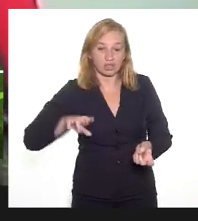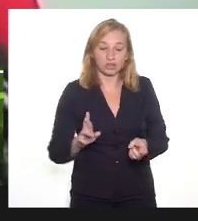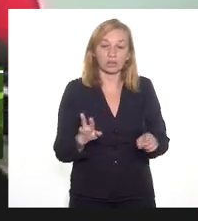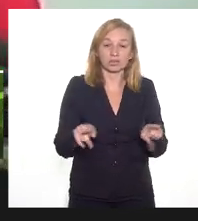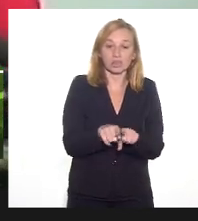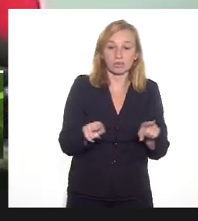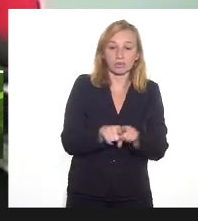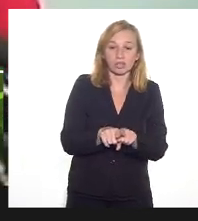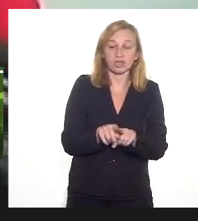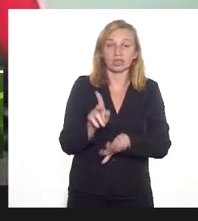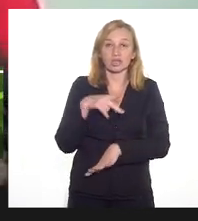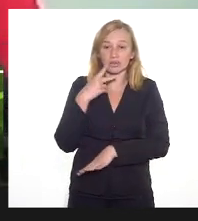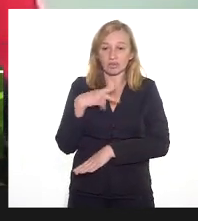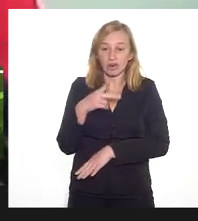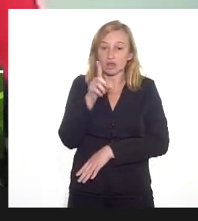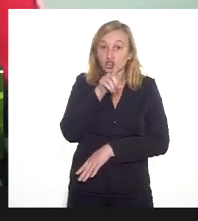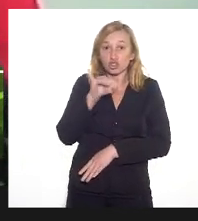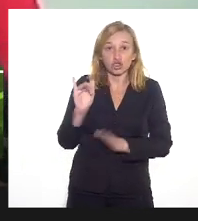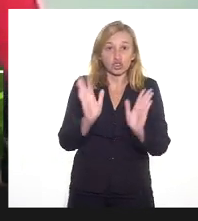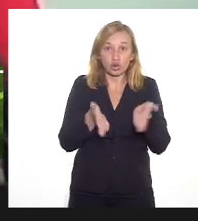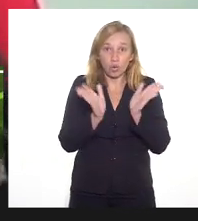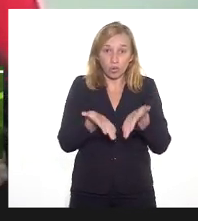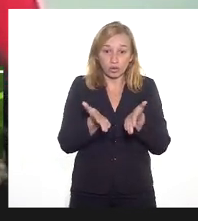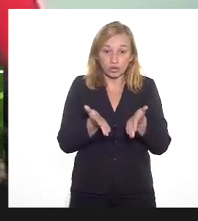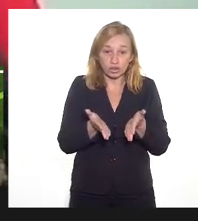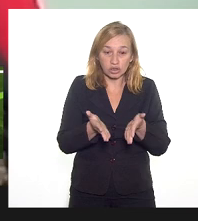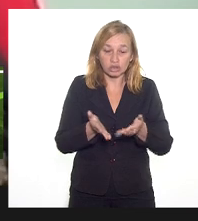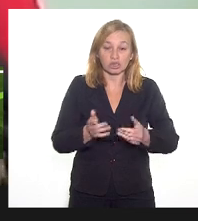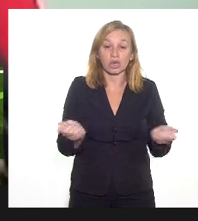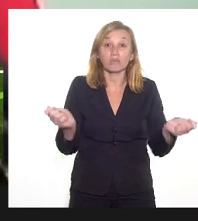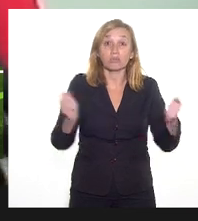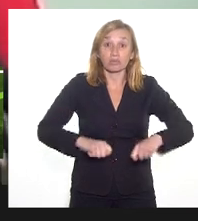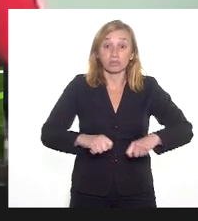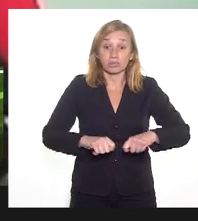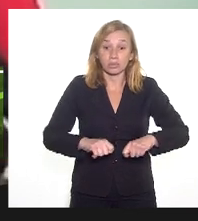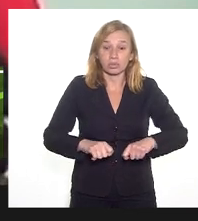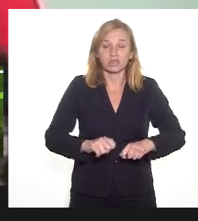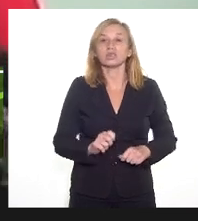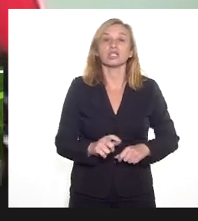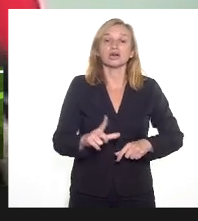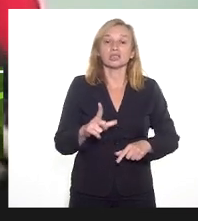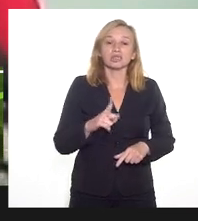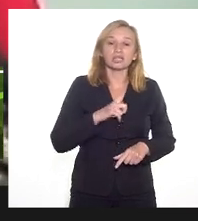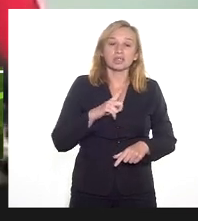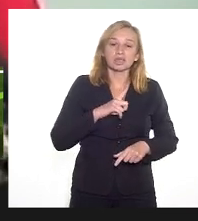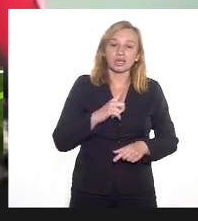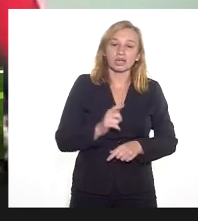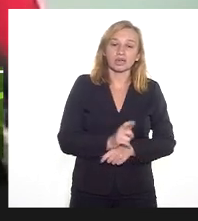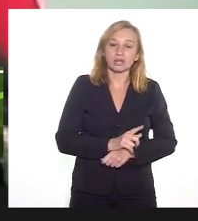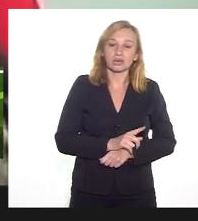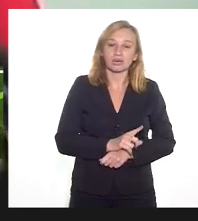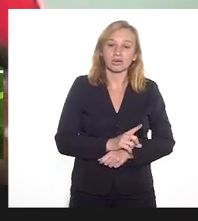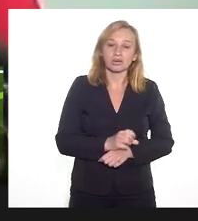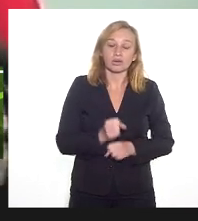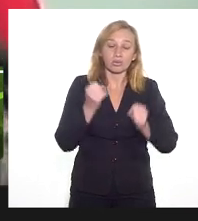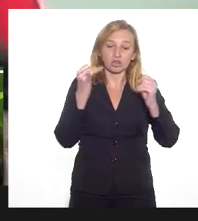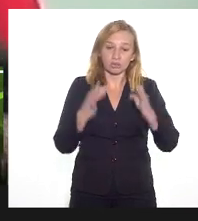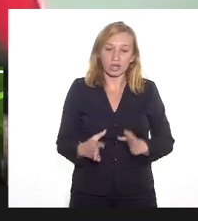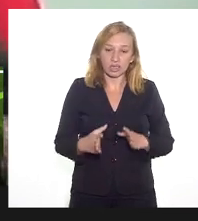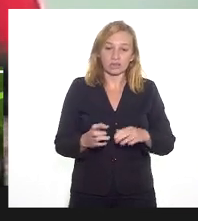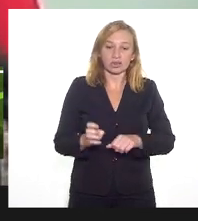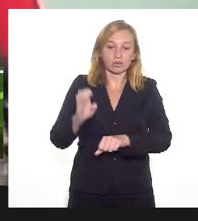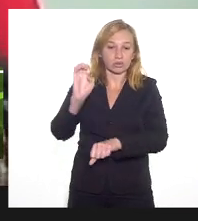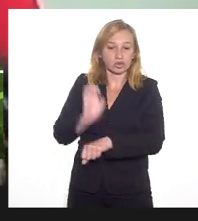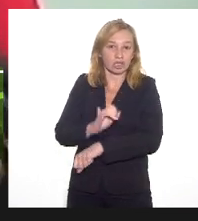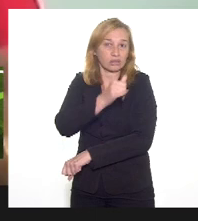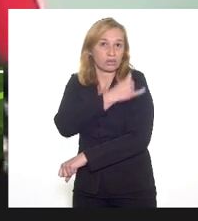essas considerações, dia de hoje será a possibilidade de se ter um retrato do Estado do Rio de